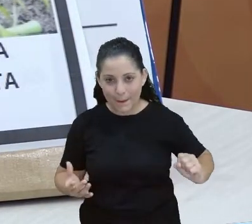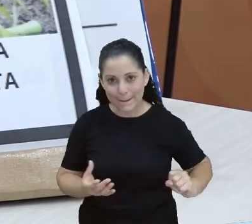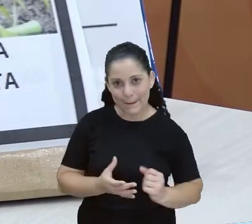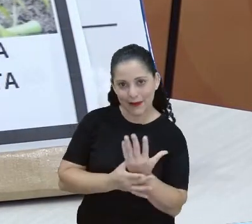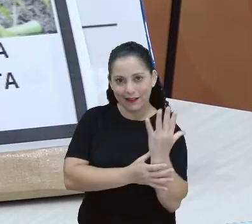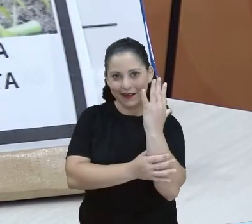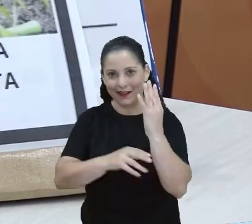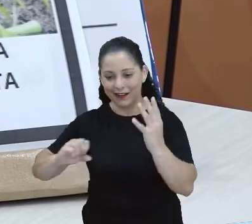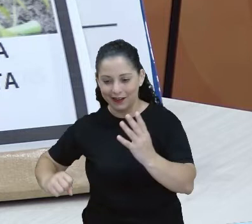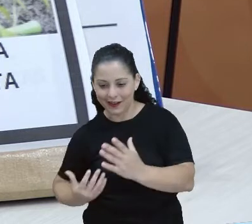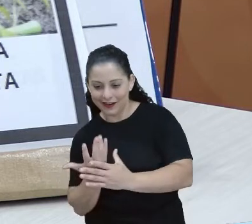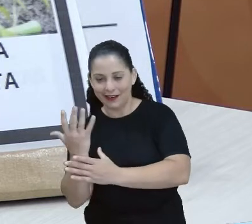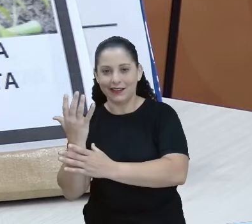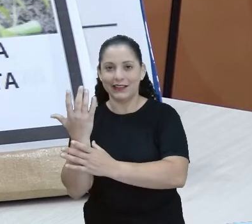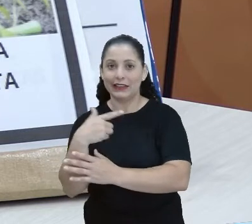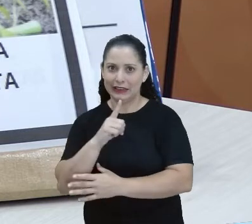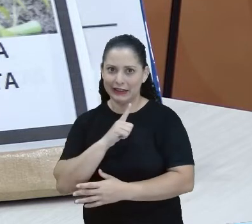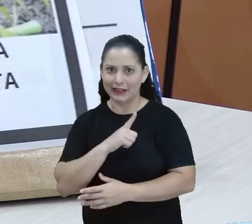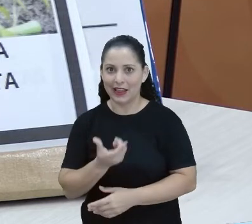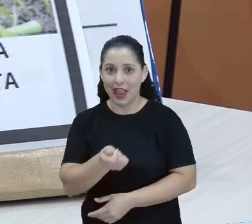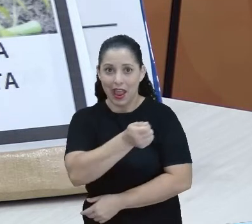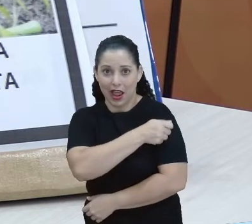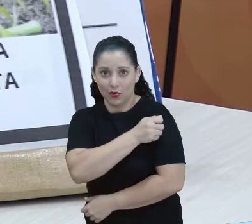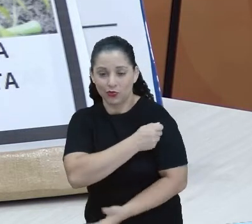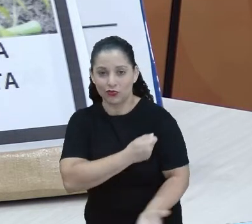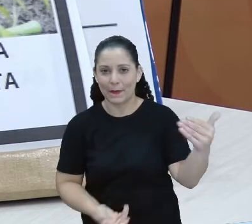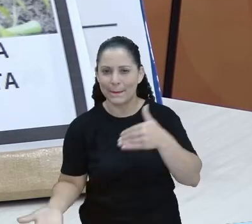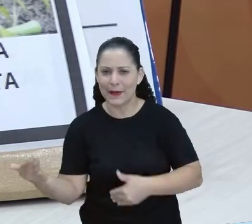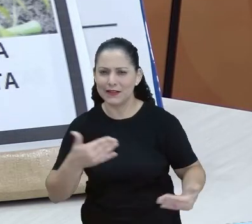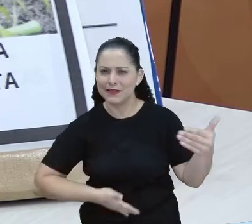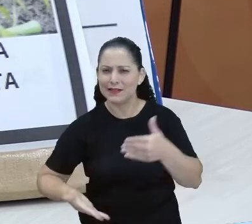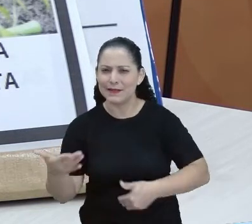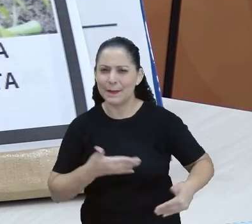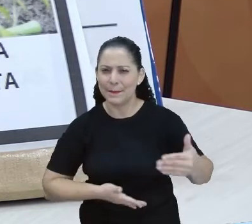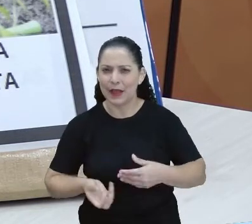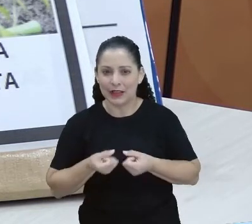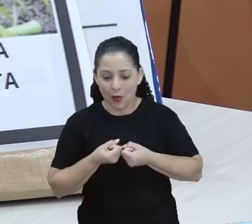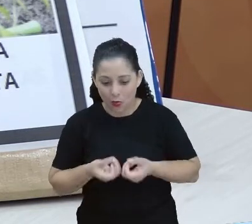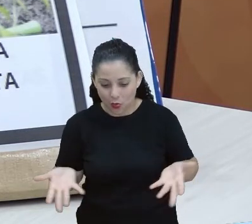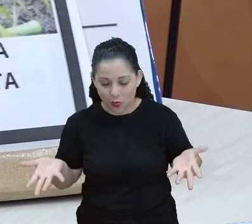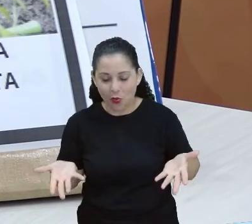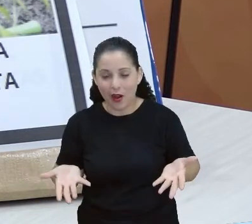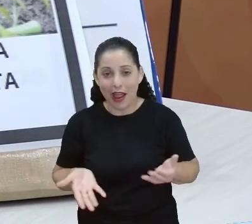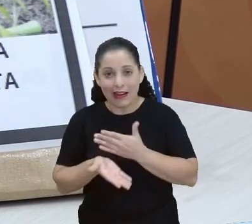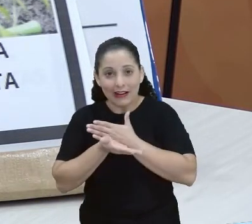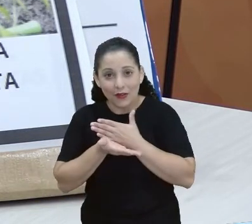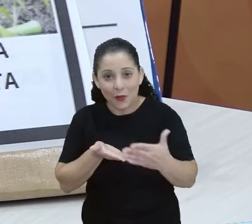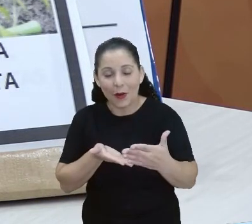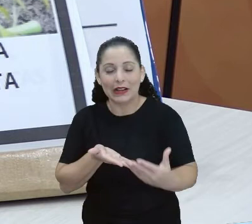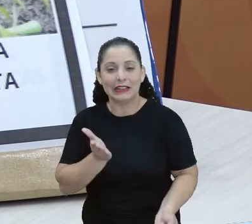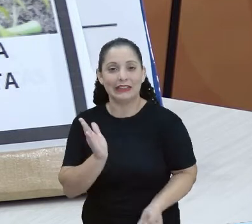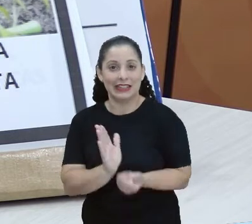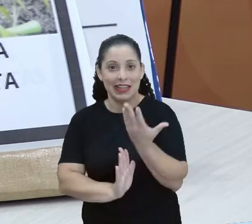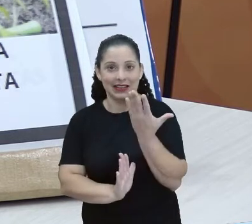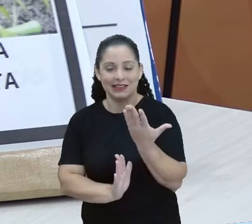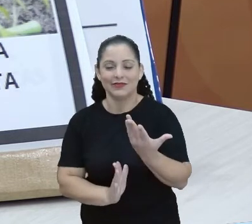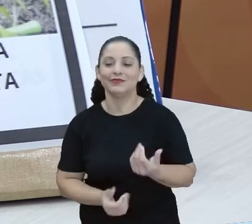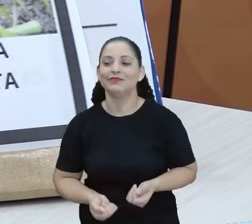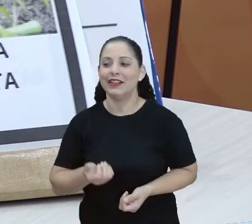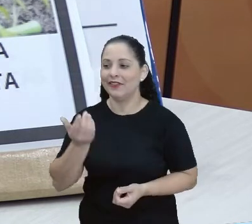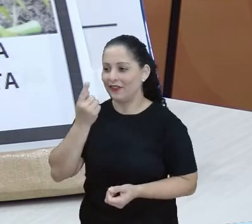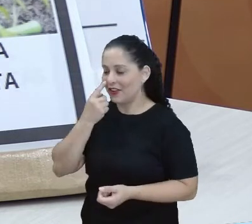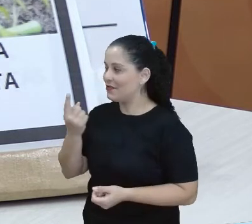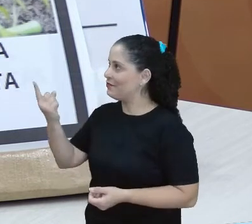Alunos participam da implantação de Horta Escolar. Você verifica muito bem aí na imagem que as